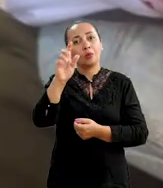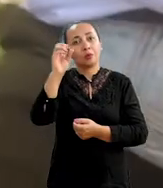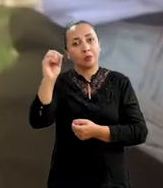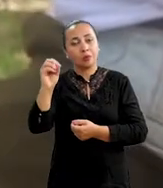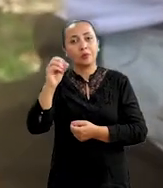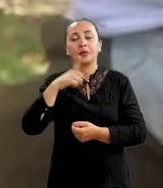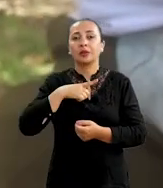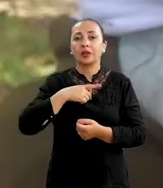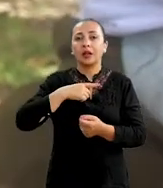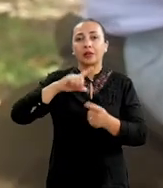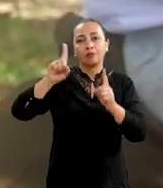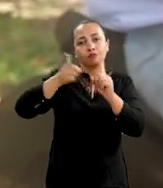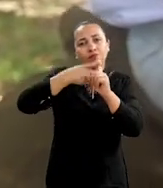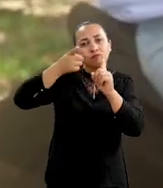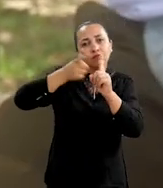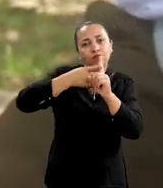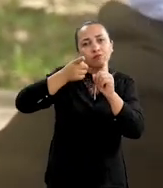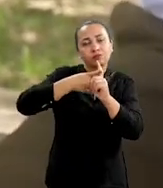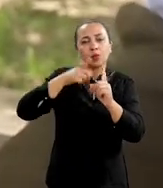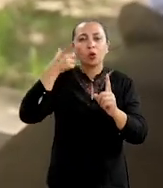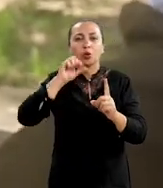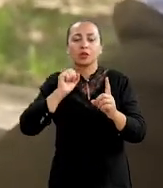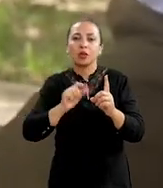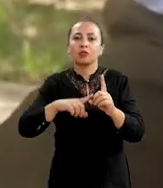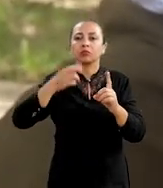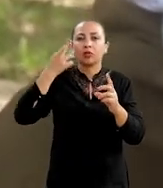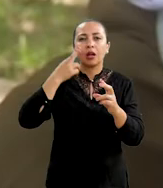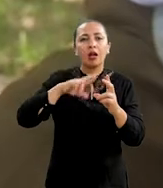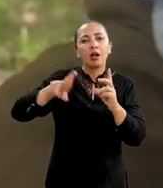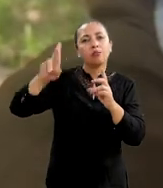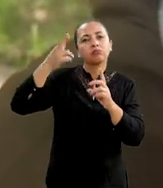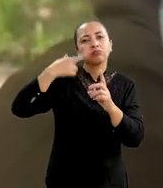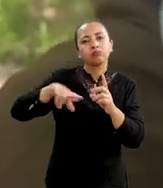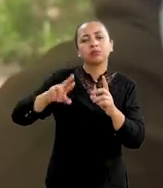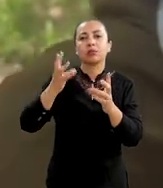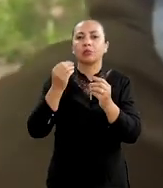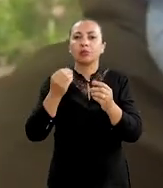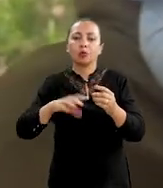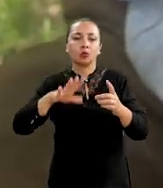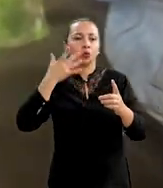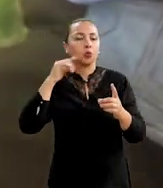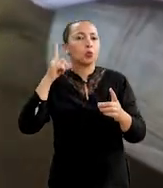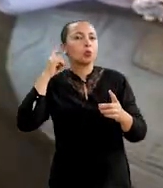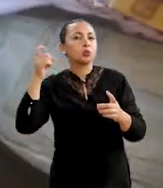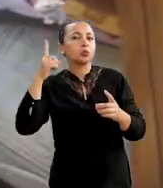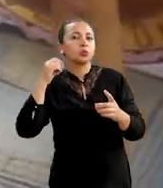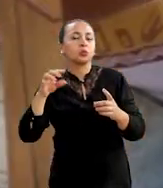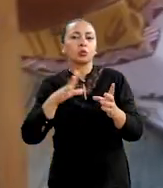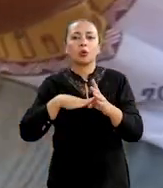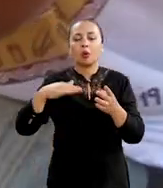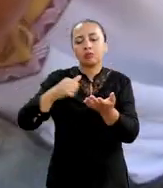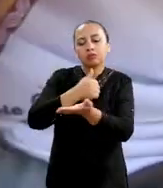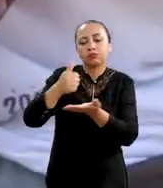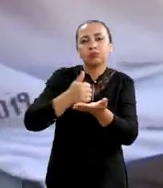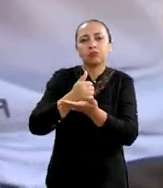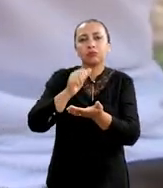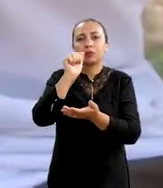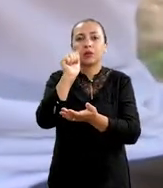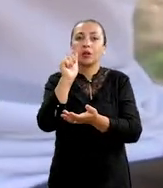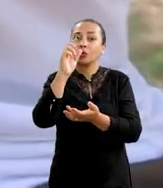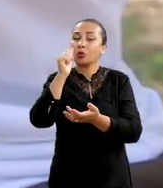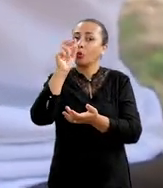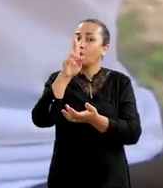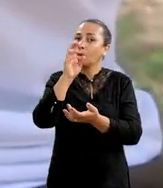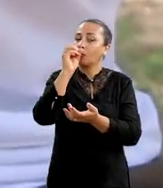os berimbáus conseguem reproduzir muito os toques com base nos ostinatos do